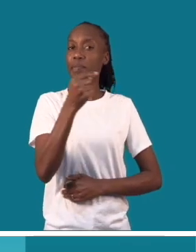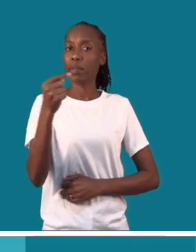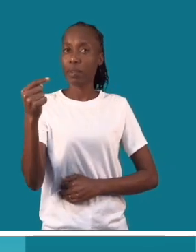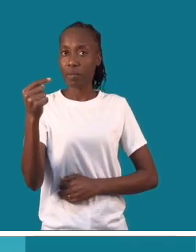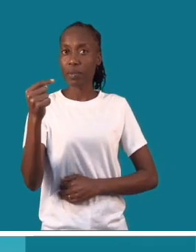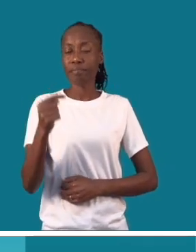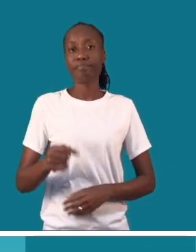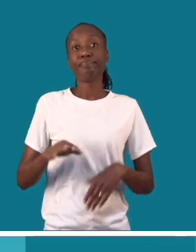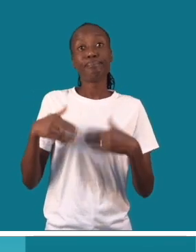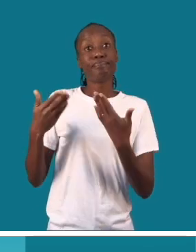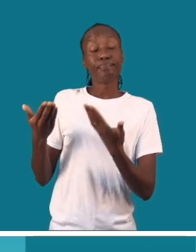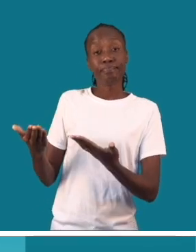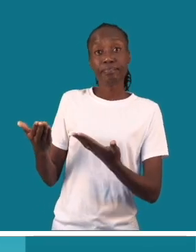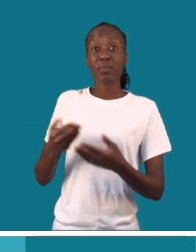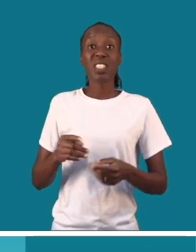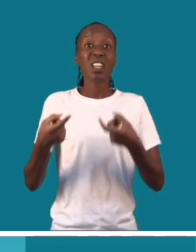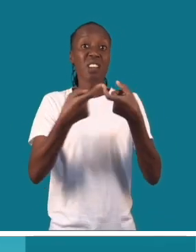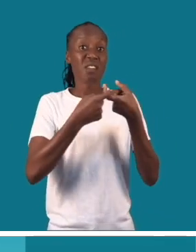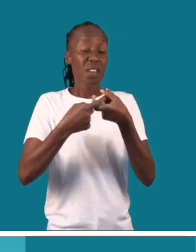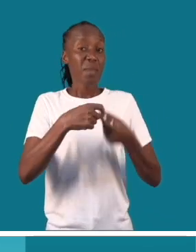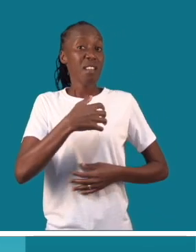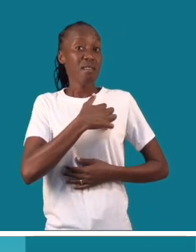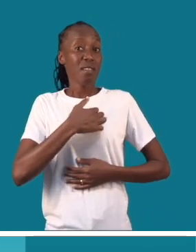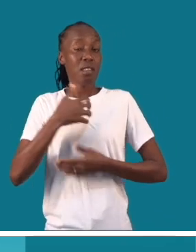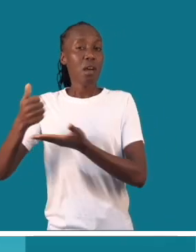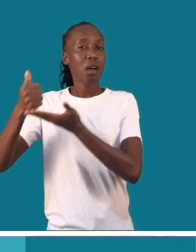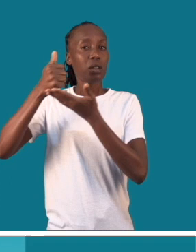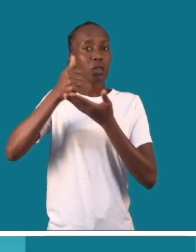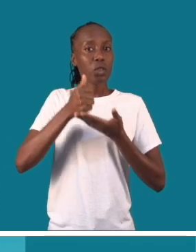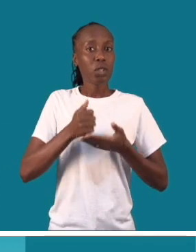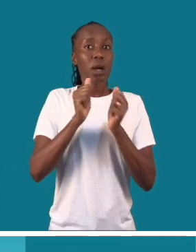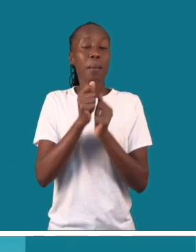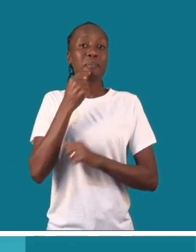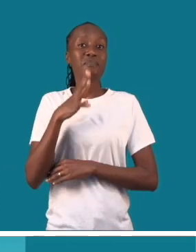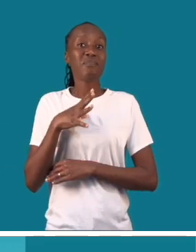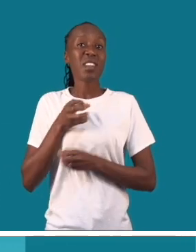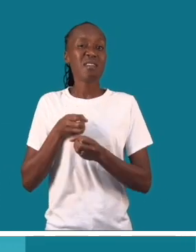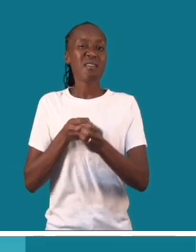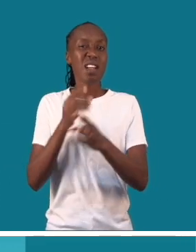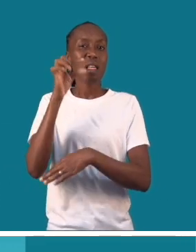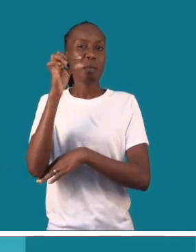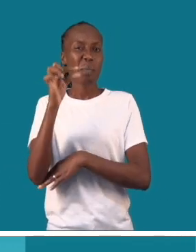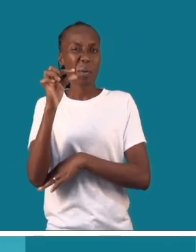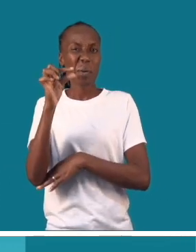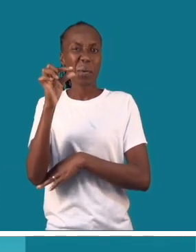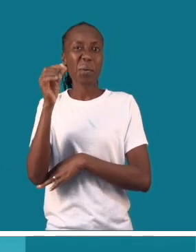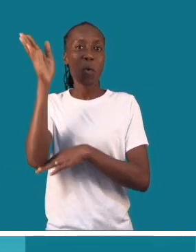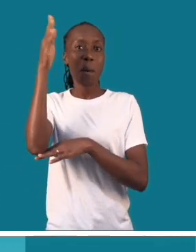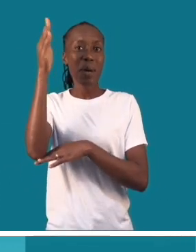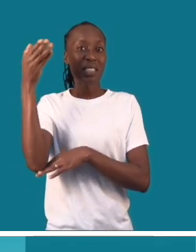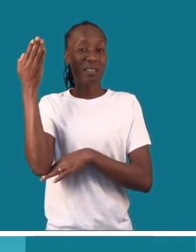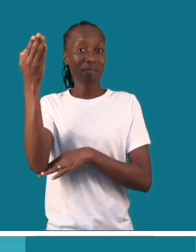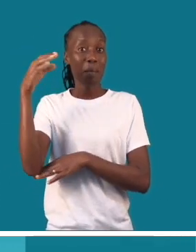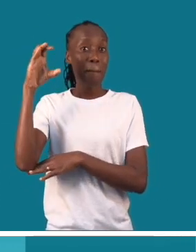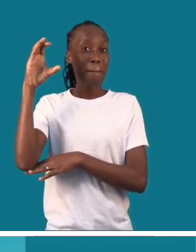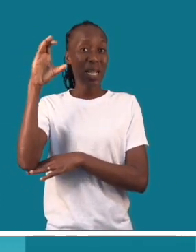satisfatório. Os familiares de lá tentam ajudar-me. A Embaixada, muito pouco. A nossa Embaixada aqui